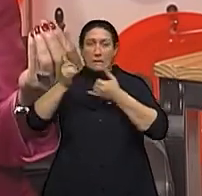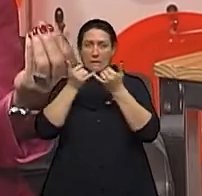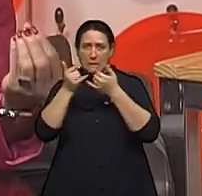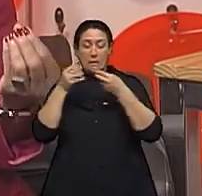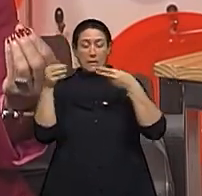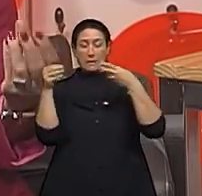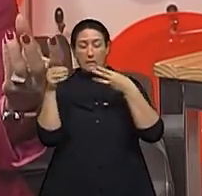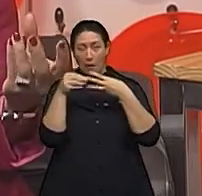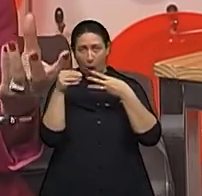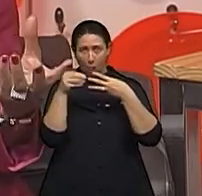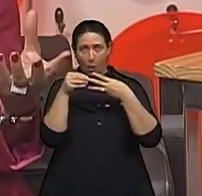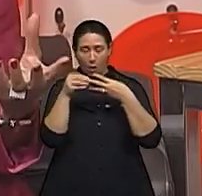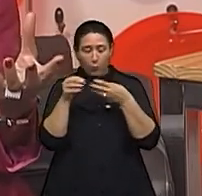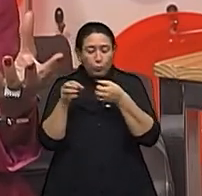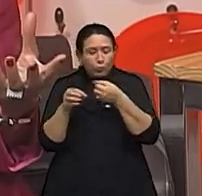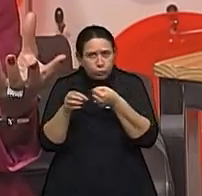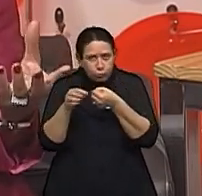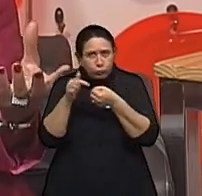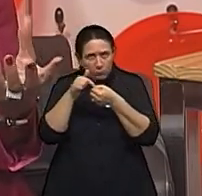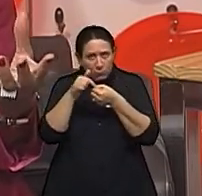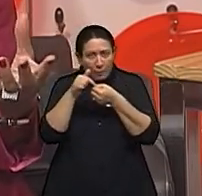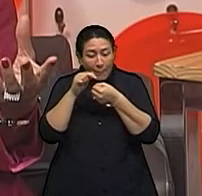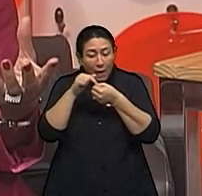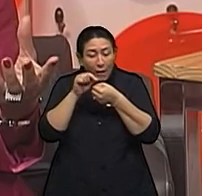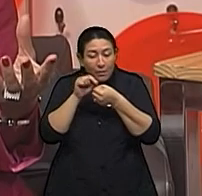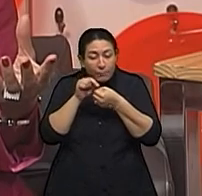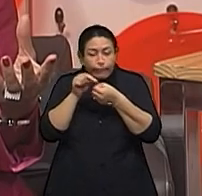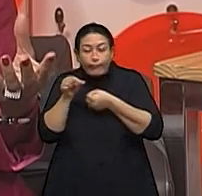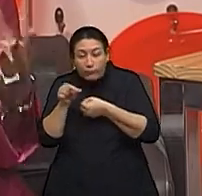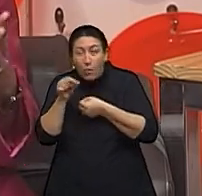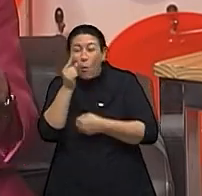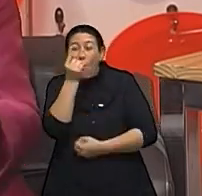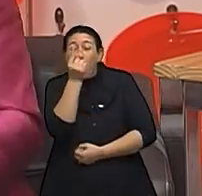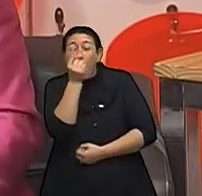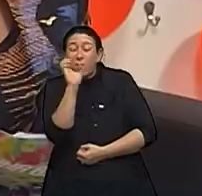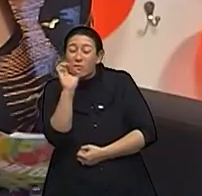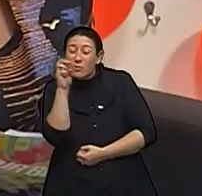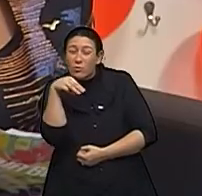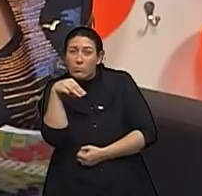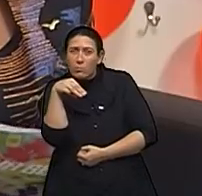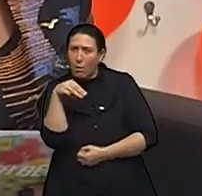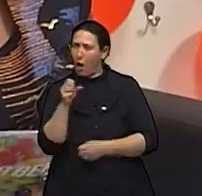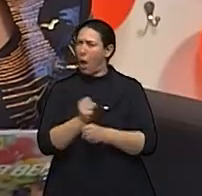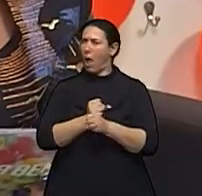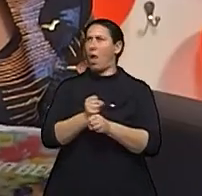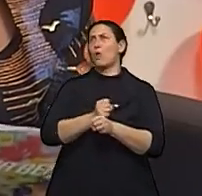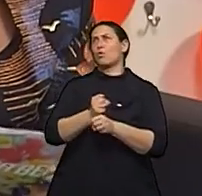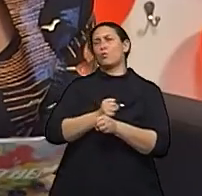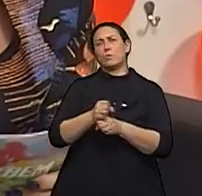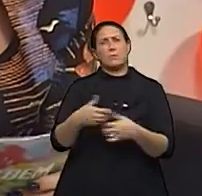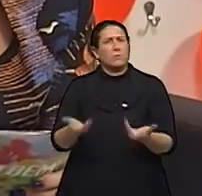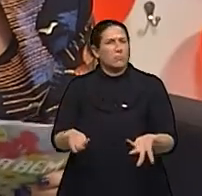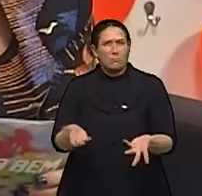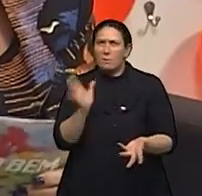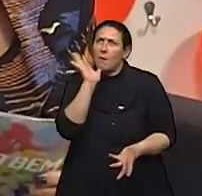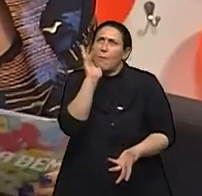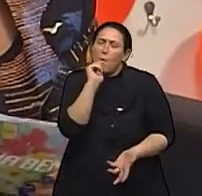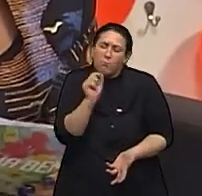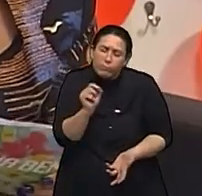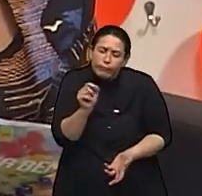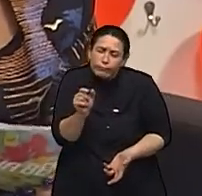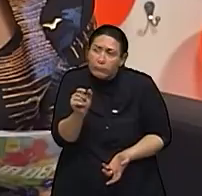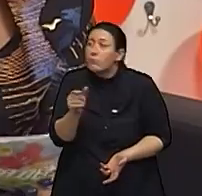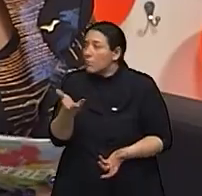centímetro, ela leva alguns anos. Olha só, alguns anos. Então, o exame anual é fundamental.